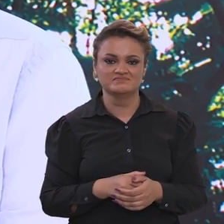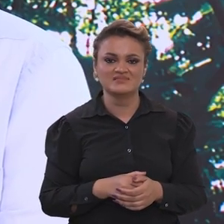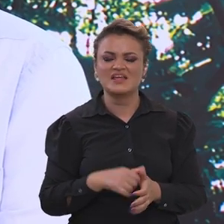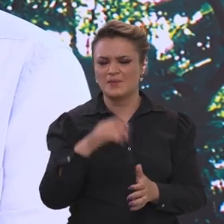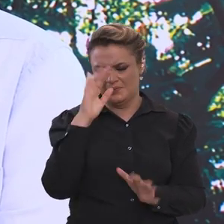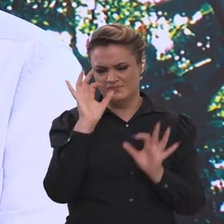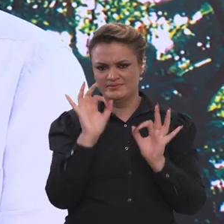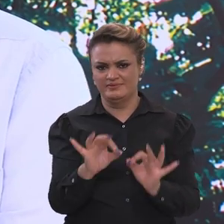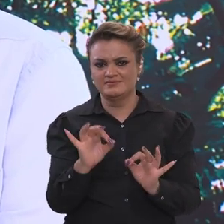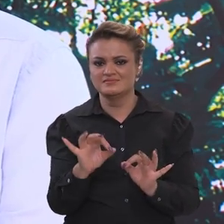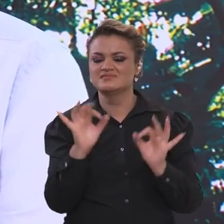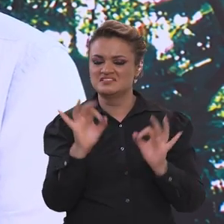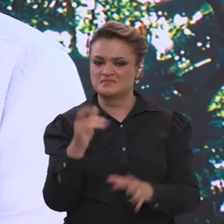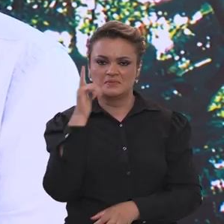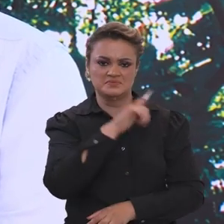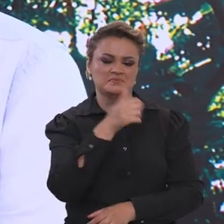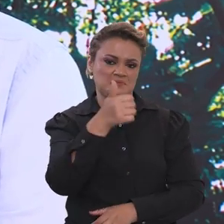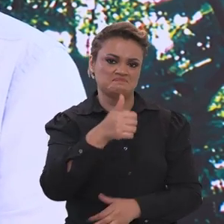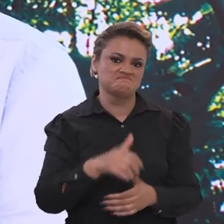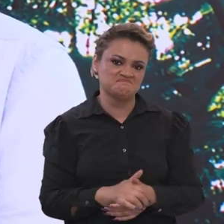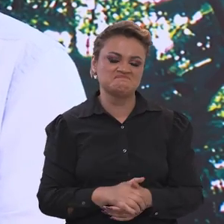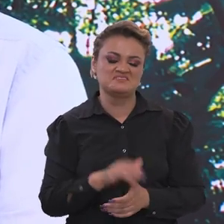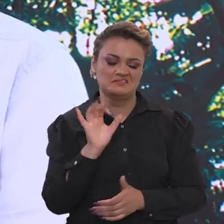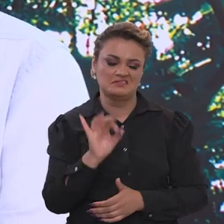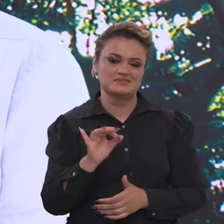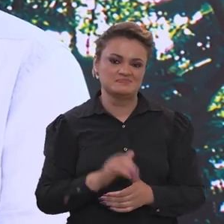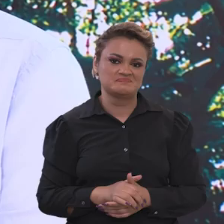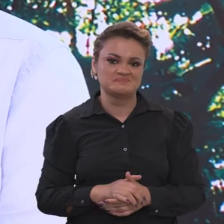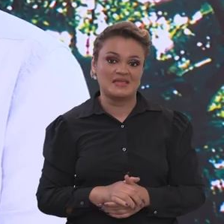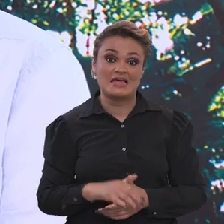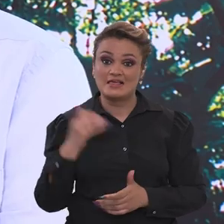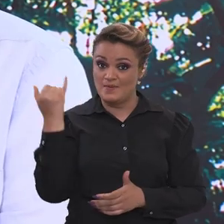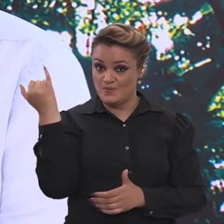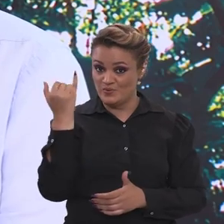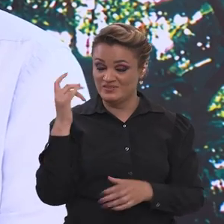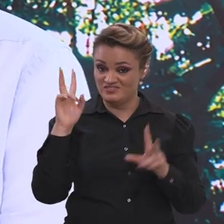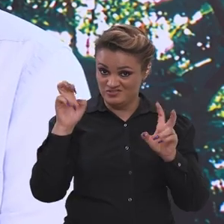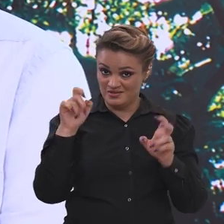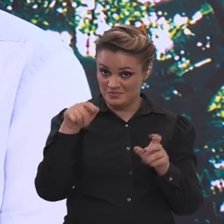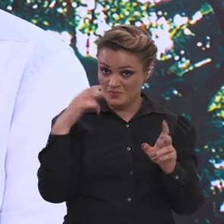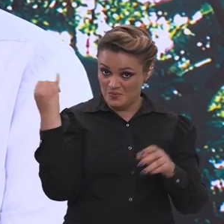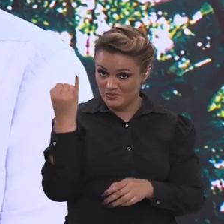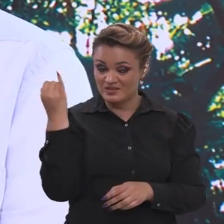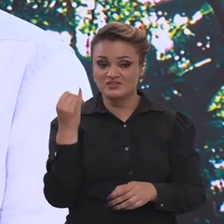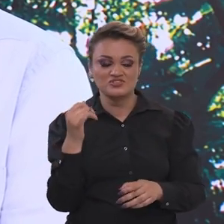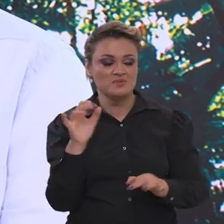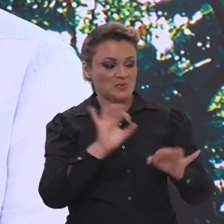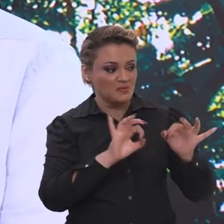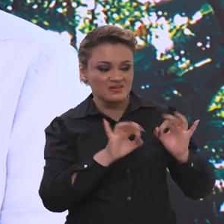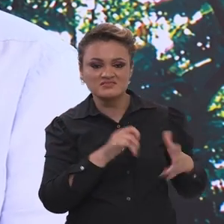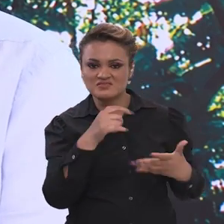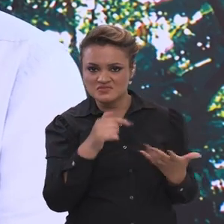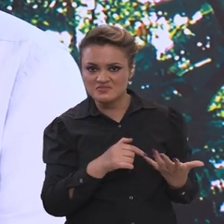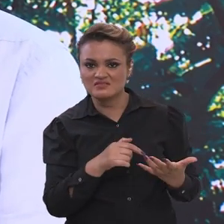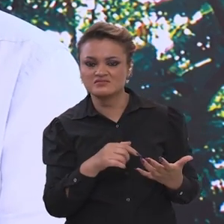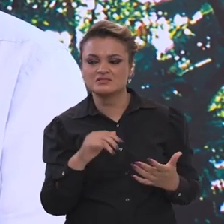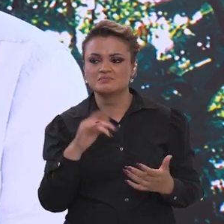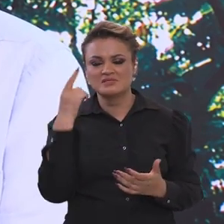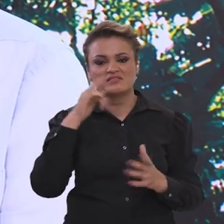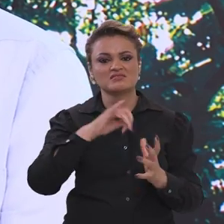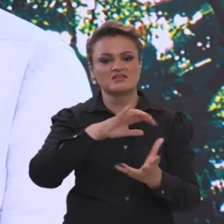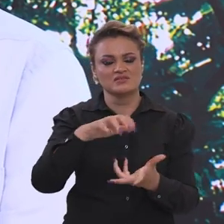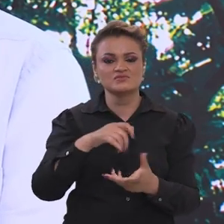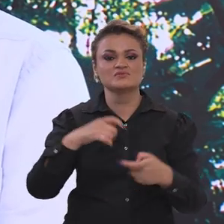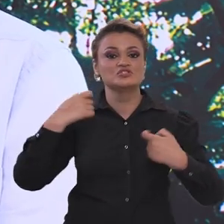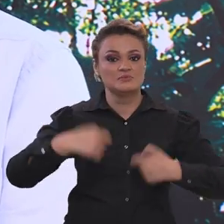eu tenho certeza que vai ser grandiosa pela importância do tema, pela conjuntura